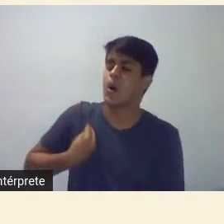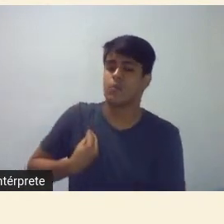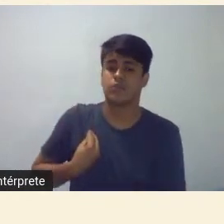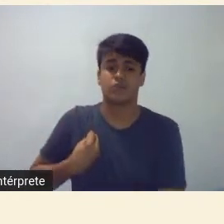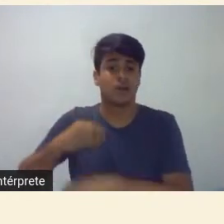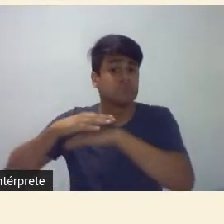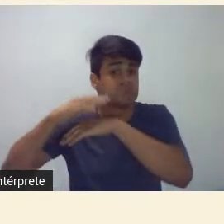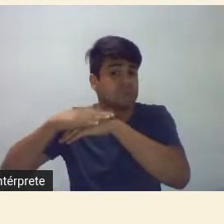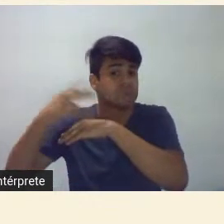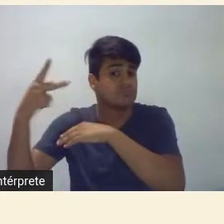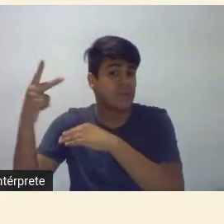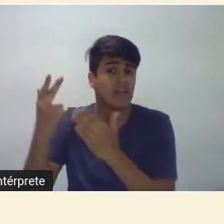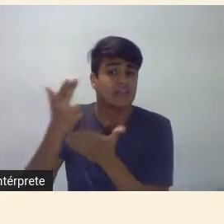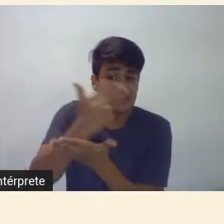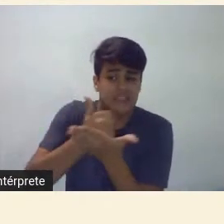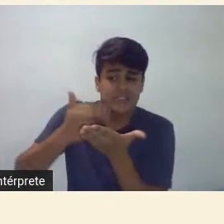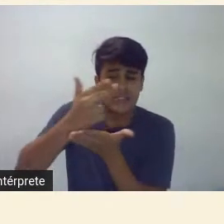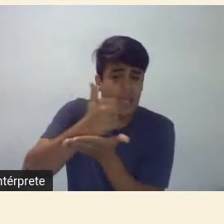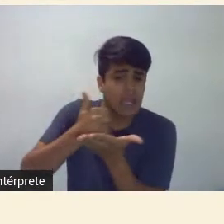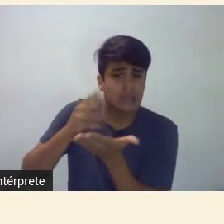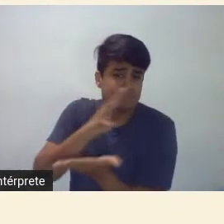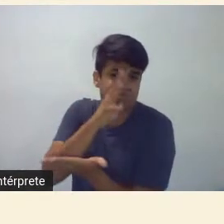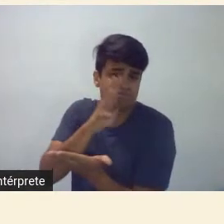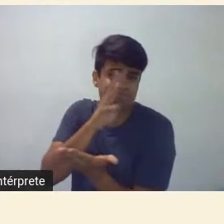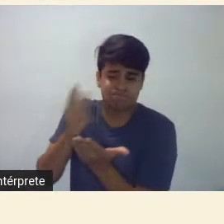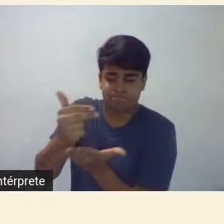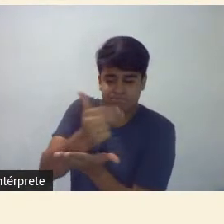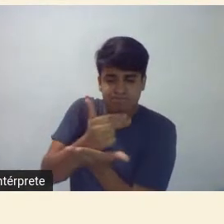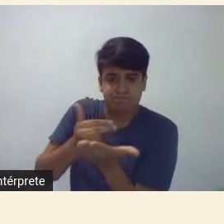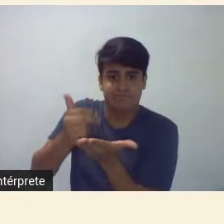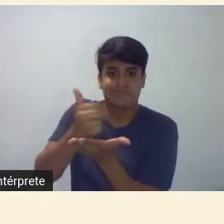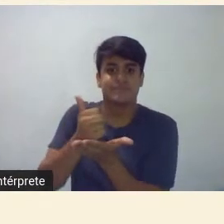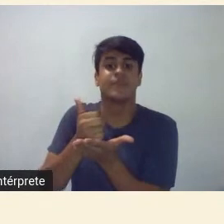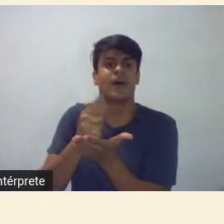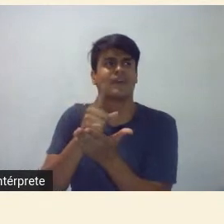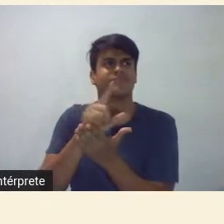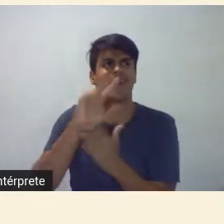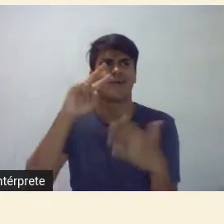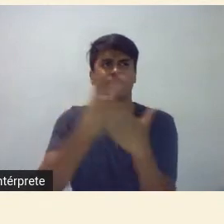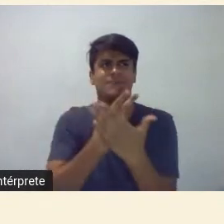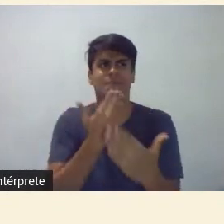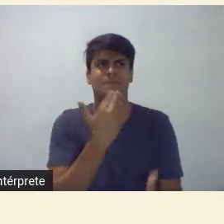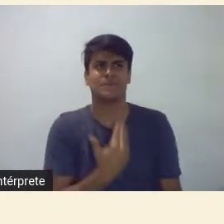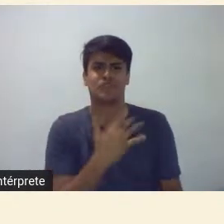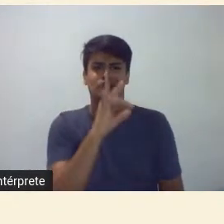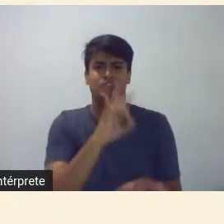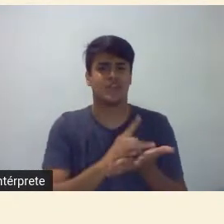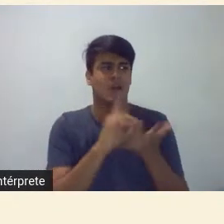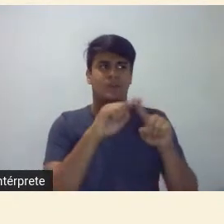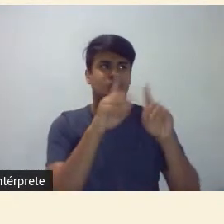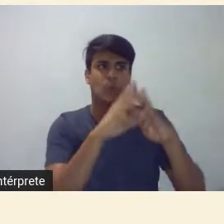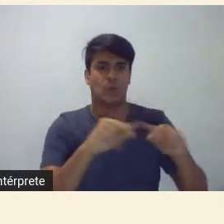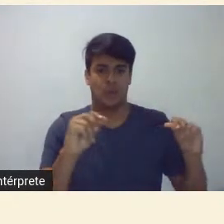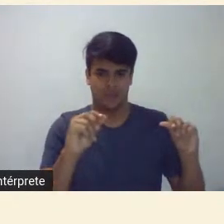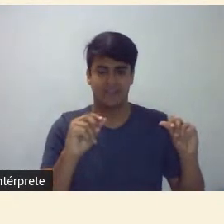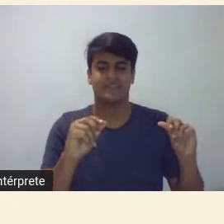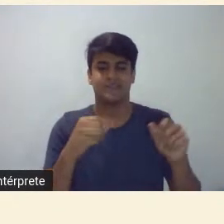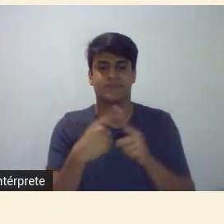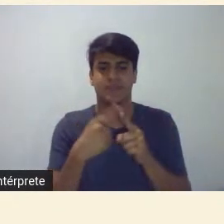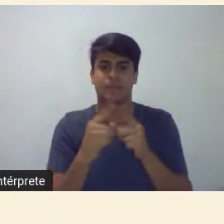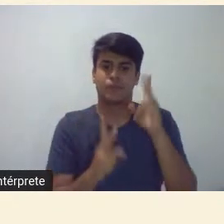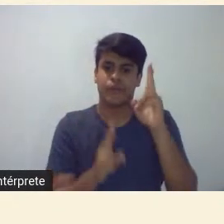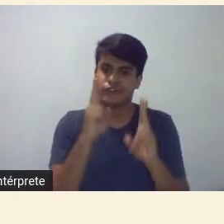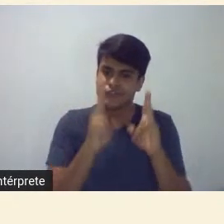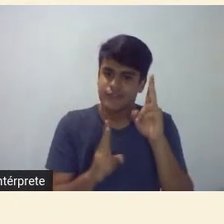um esboço um croquis que inclusive agora outro dia me pediram o original e se perdeu porque foi editado foi